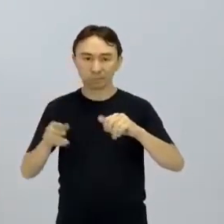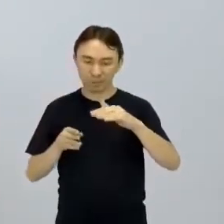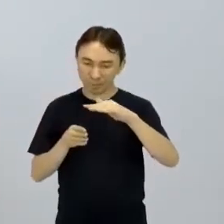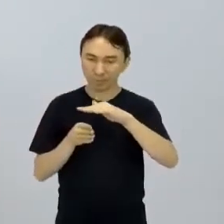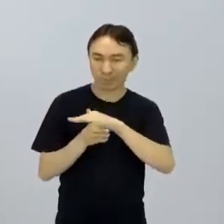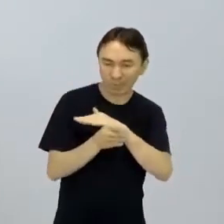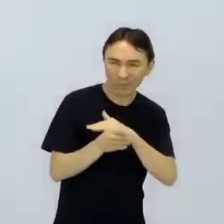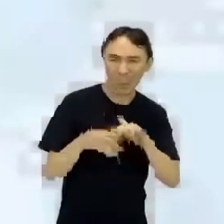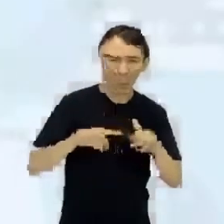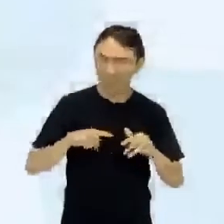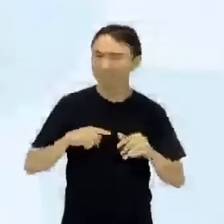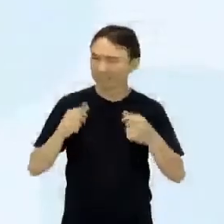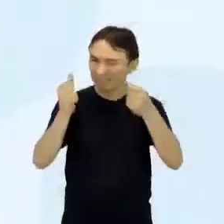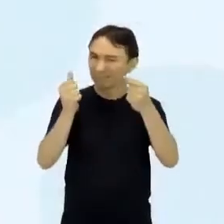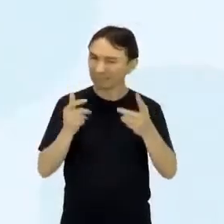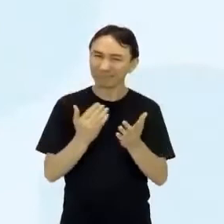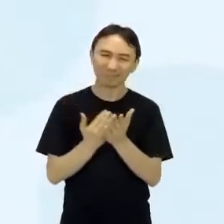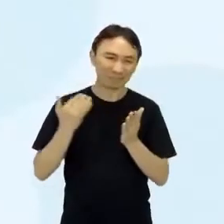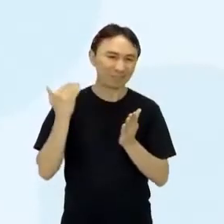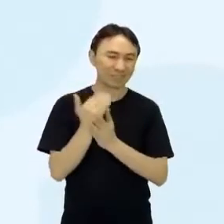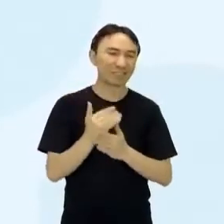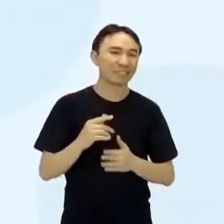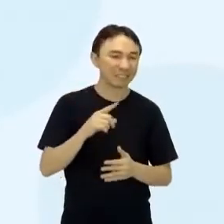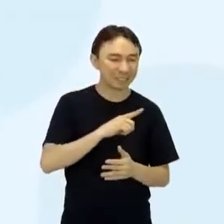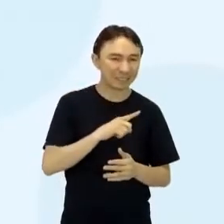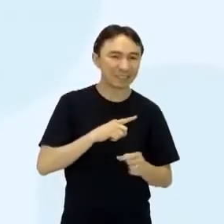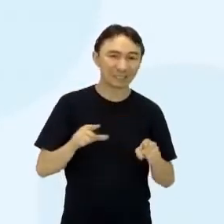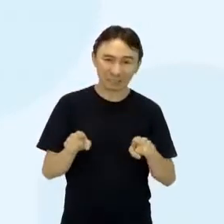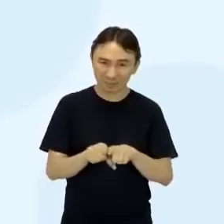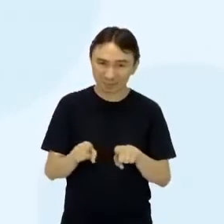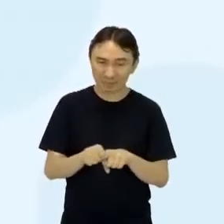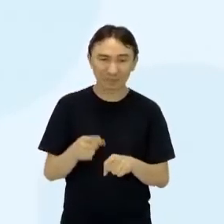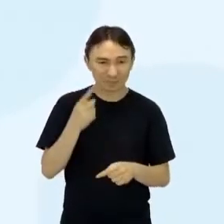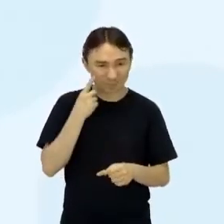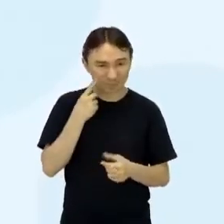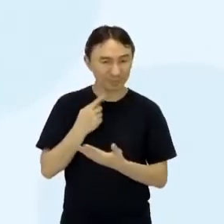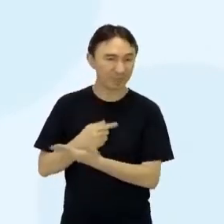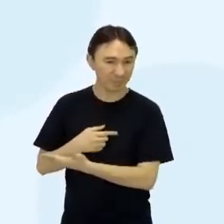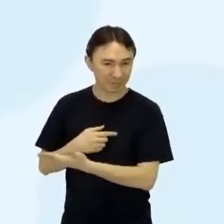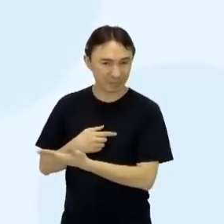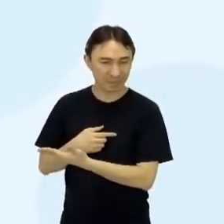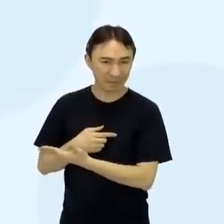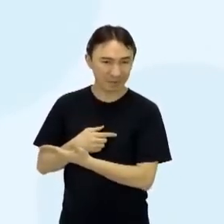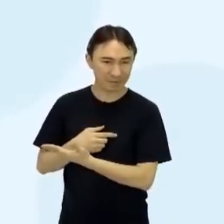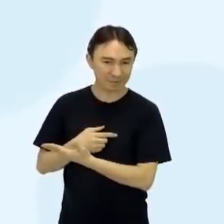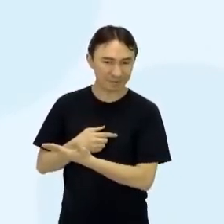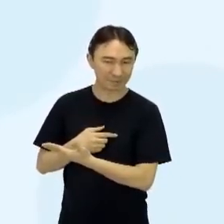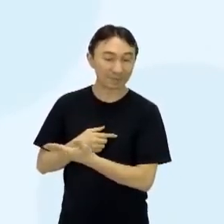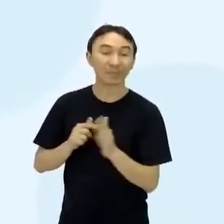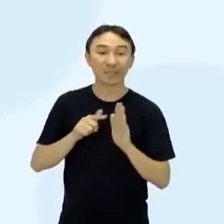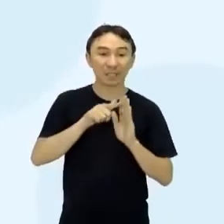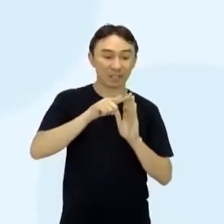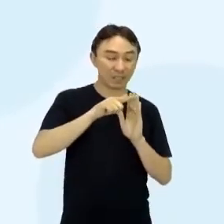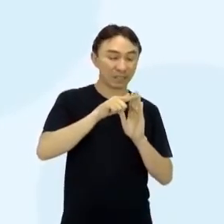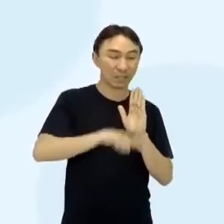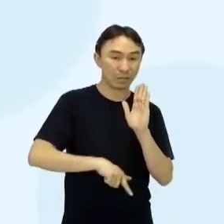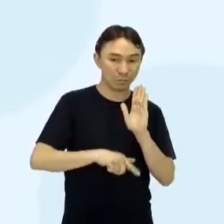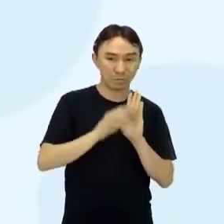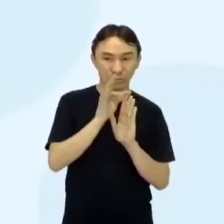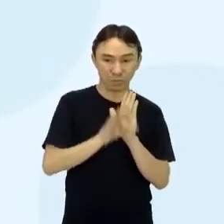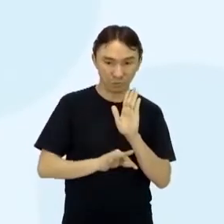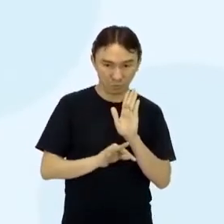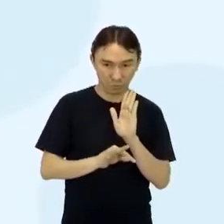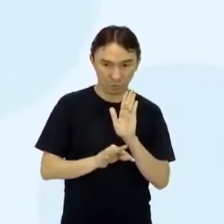vocês, aí, uma definição, e uma breve explicação, relembrar a estrutura, porque não podemos esquecer disso. Então, só para relembrar.